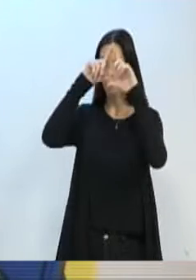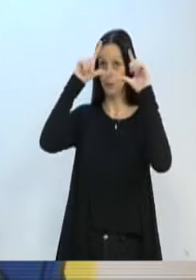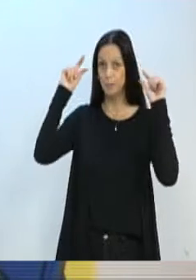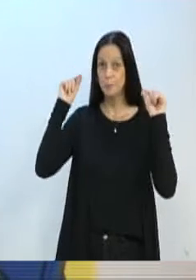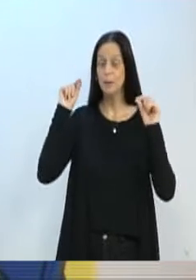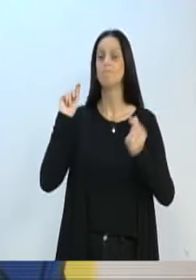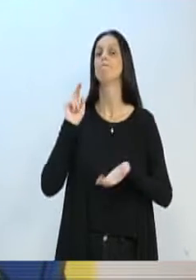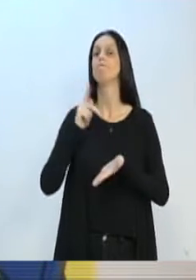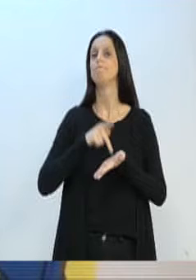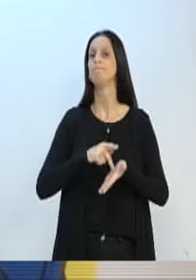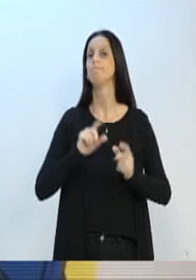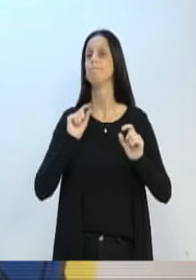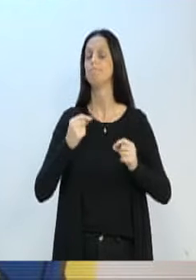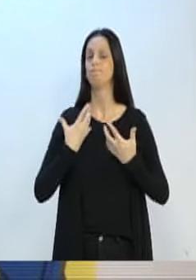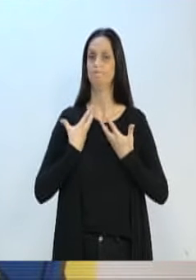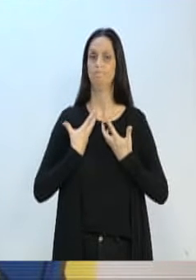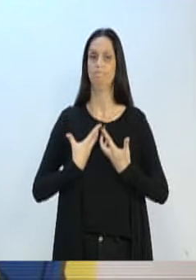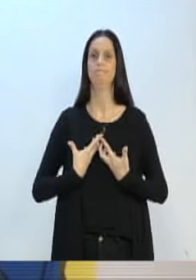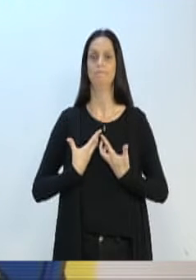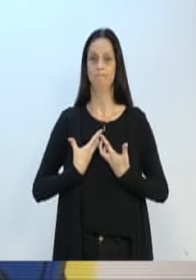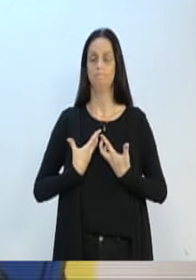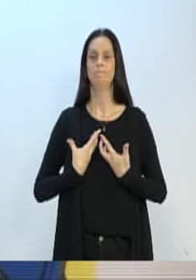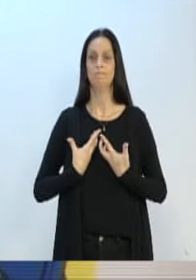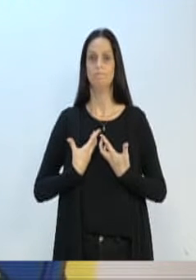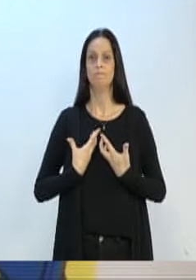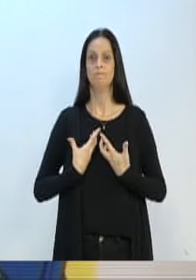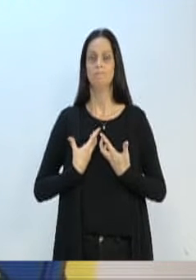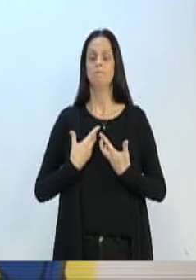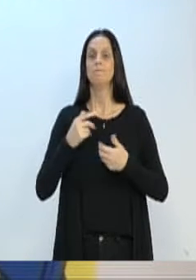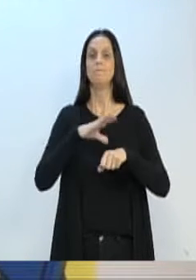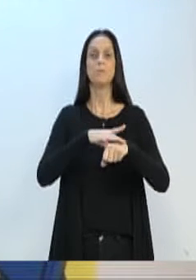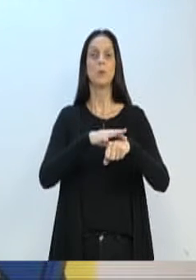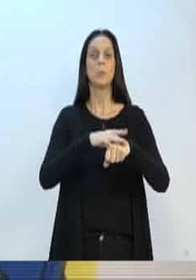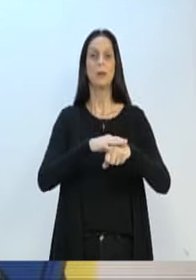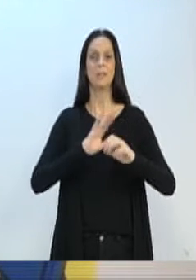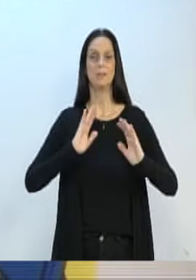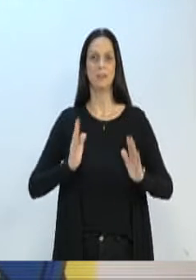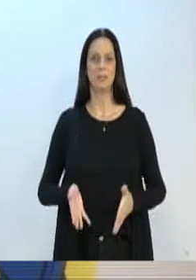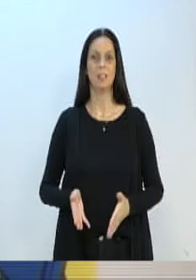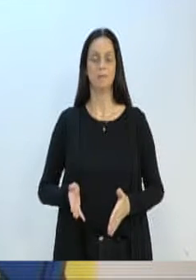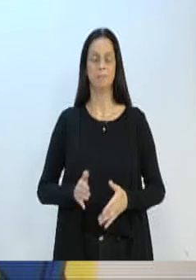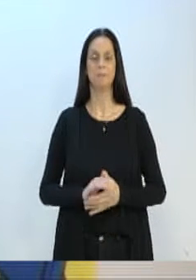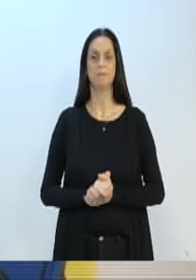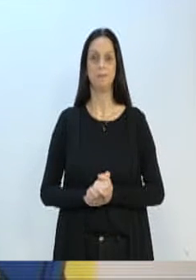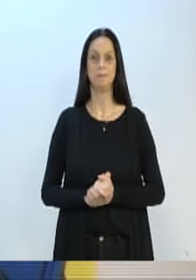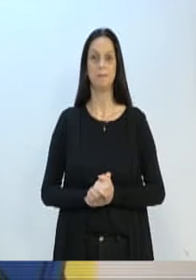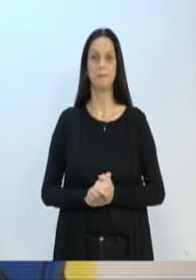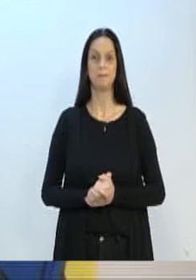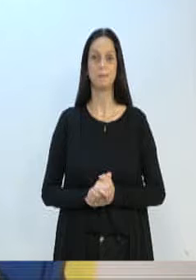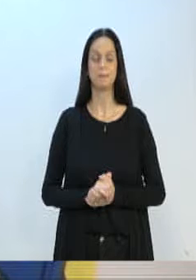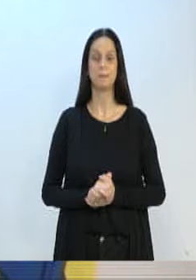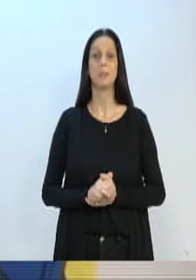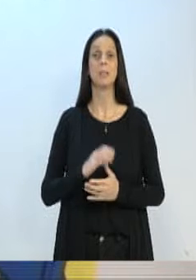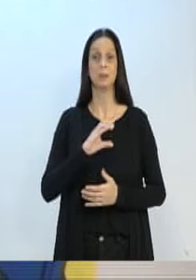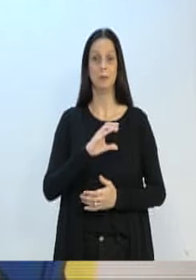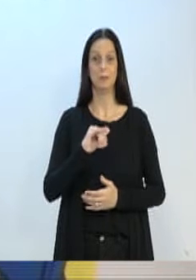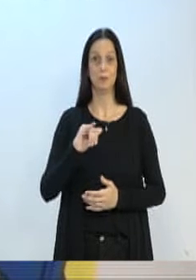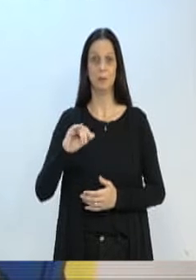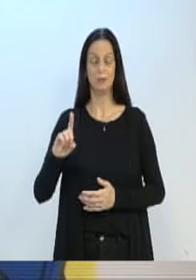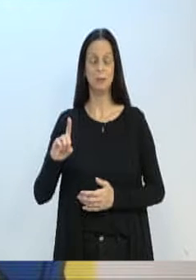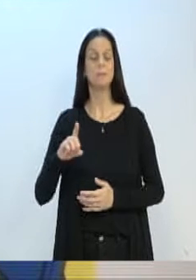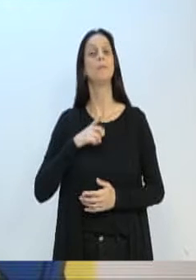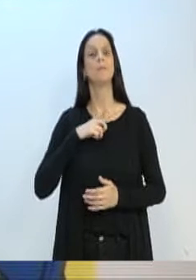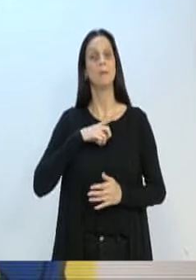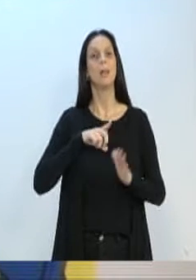definitivamente cansada, está doente, onde os maiores cidem que a classificação de estatística